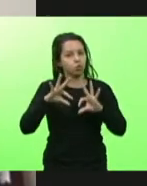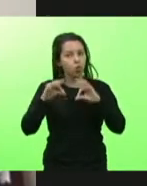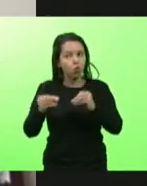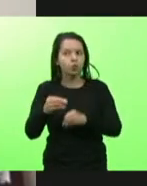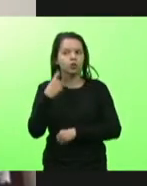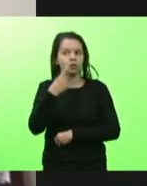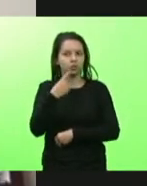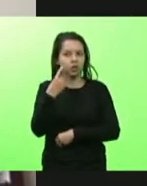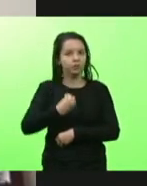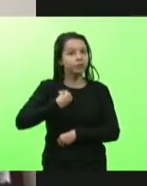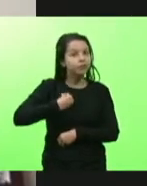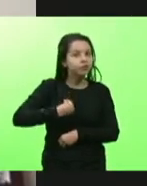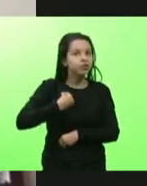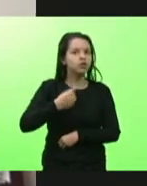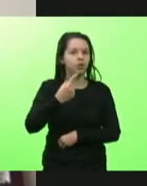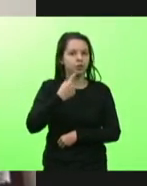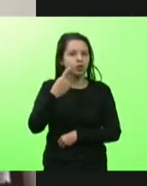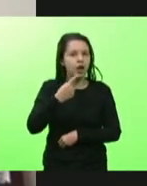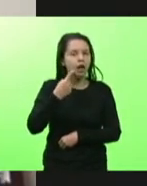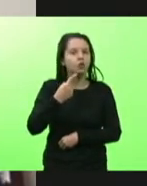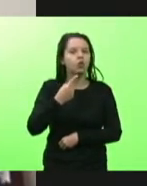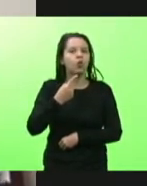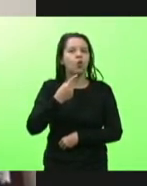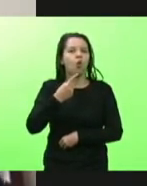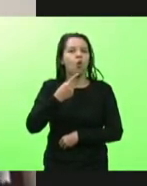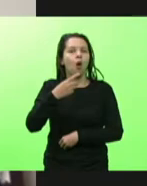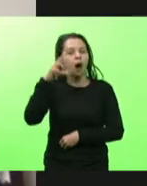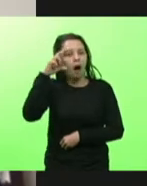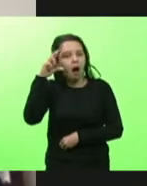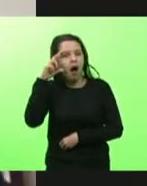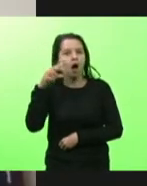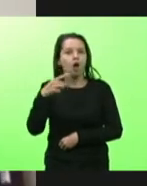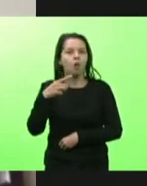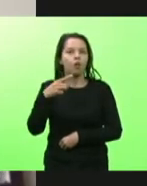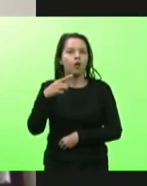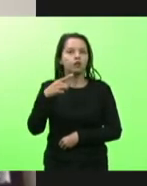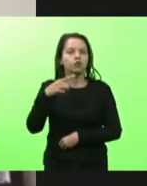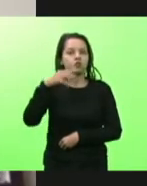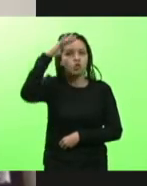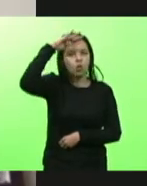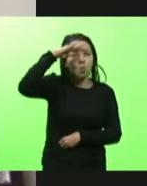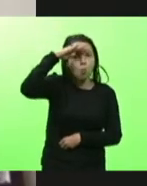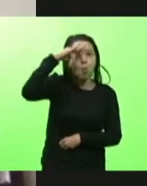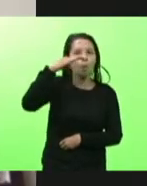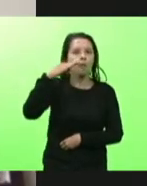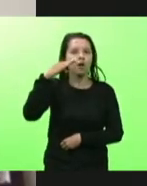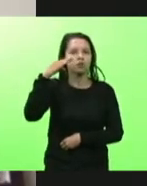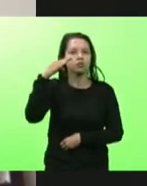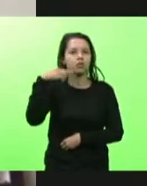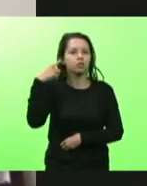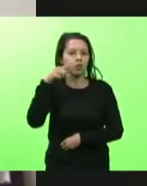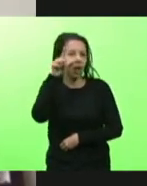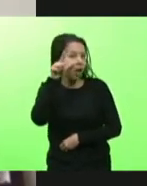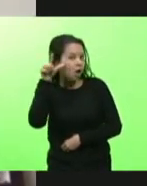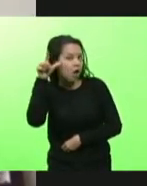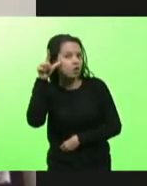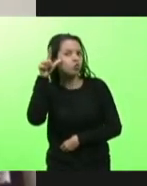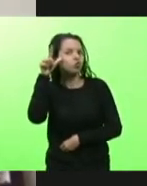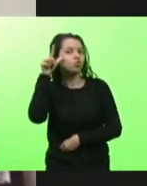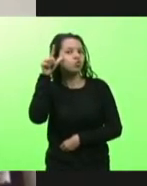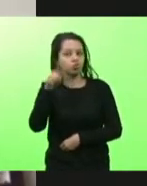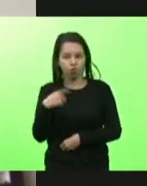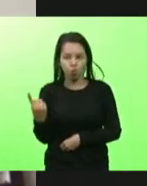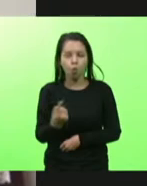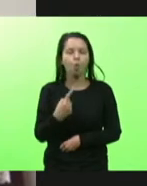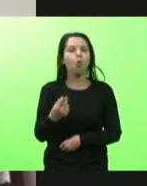presente aqui, o deputado Alba, o deputado Jean Puma, o deputado Laércio, todos estivemos presentes também